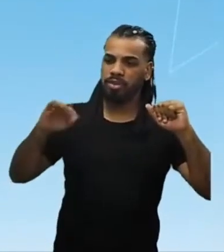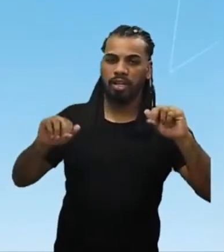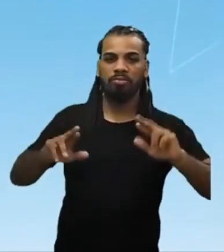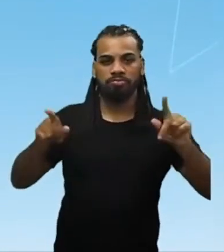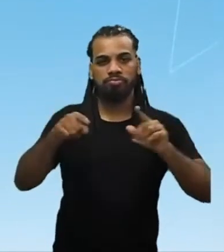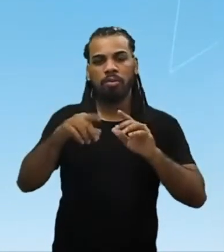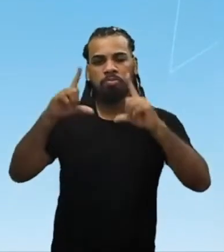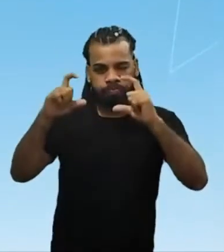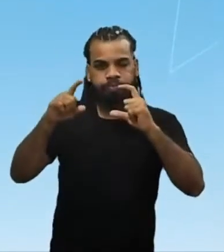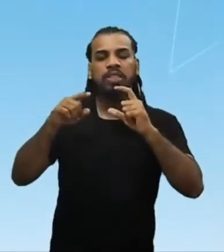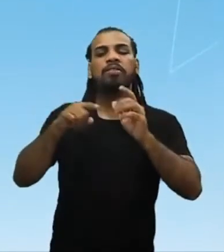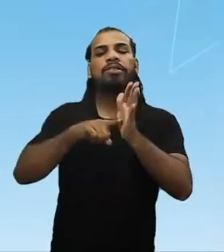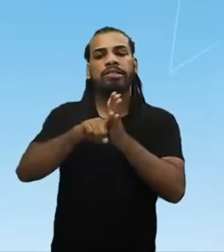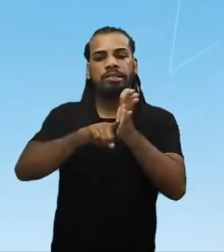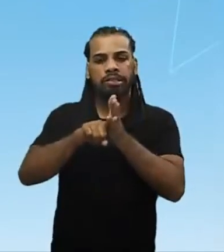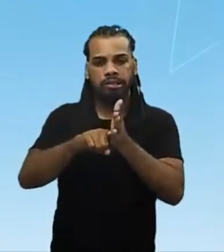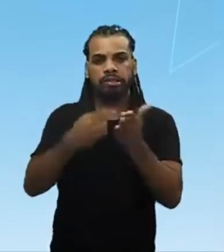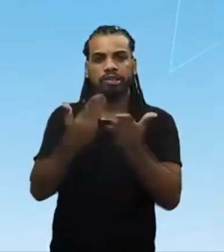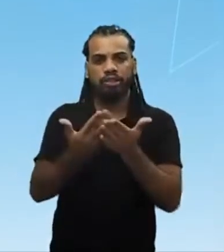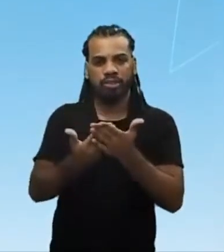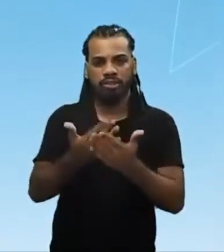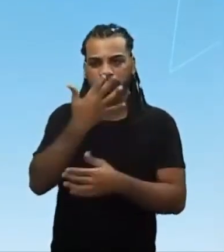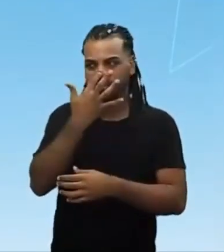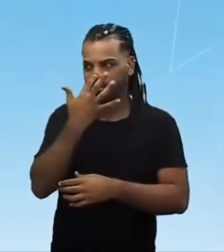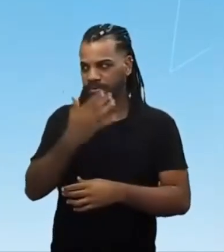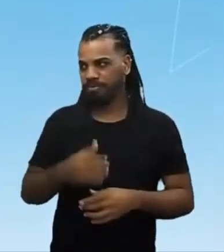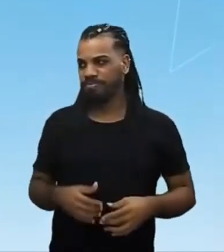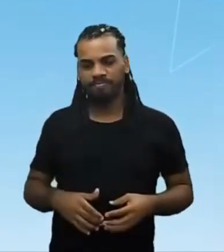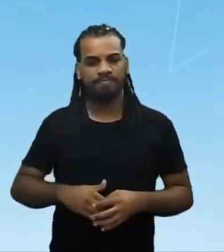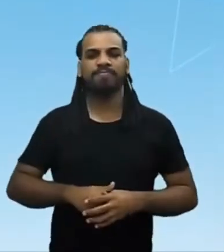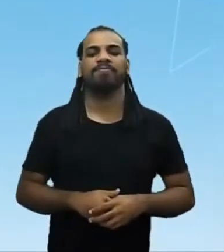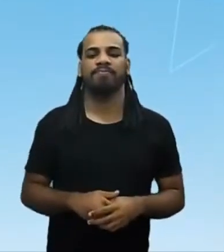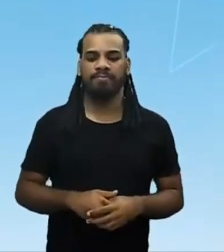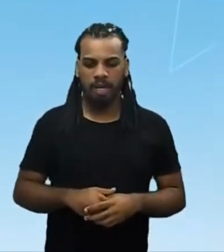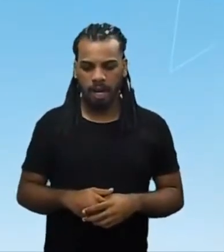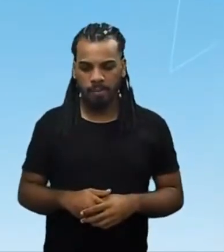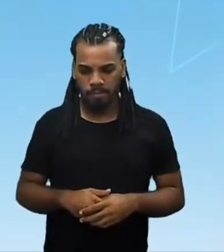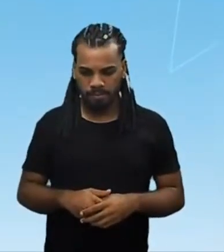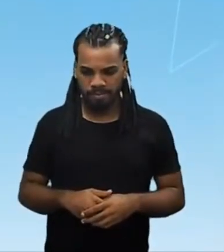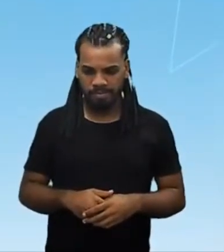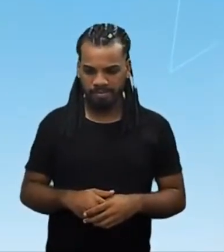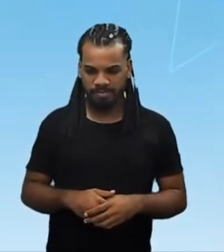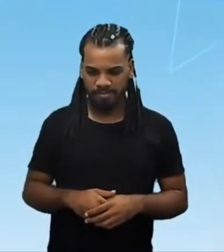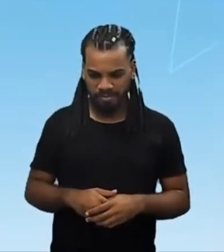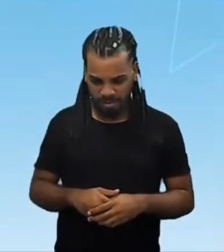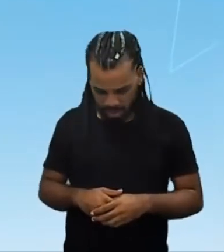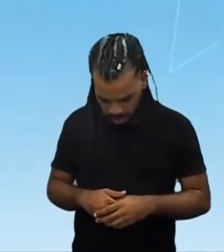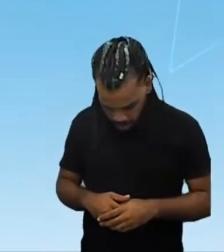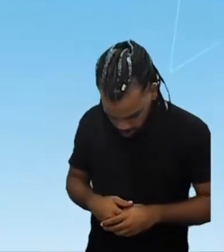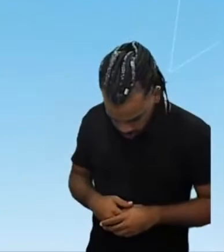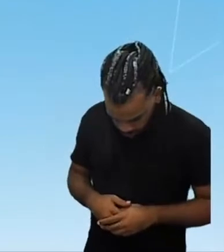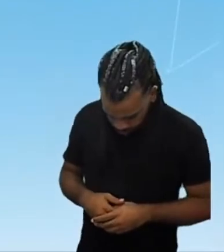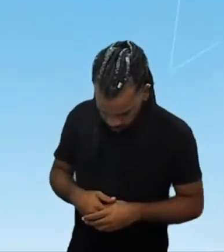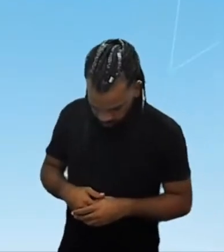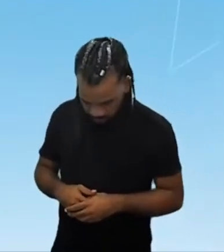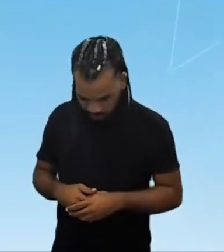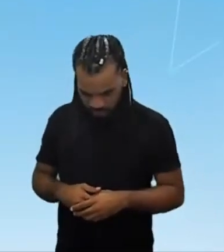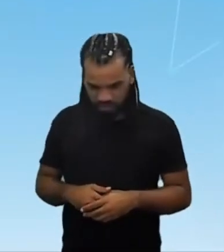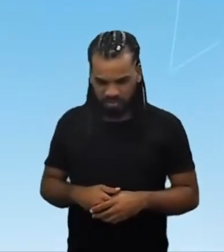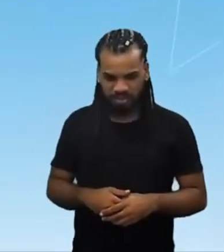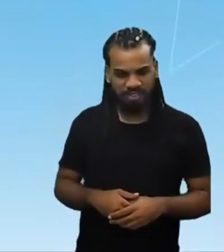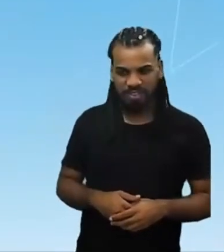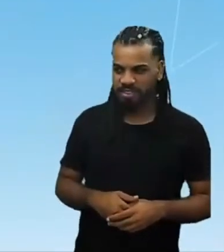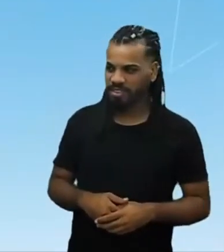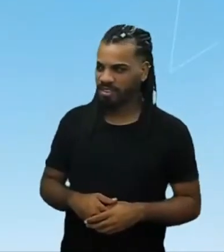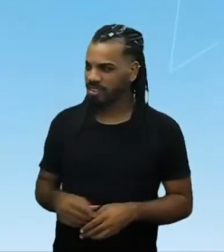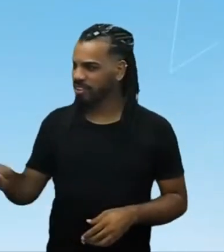pode tirar o print mais tarde e passar para o seu caderno de estudos. Outra coisa importante lembrar é que a